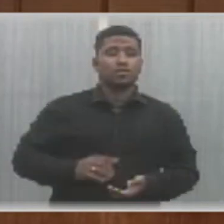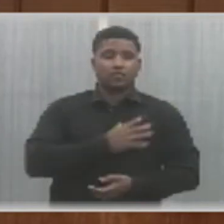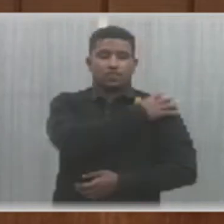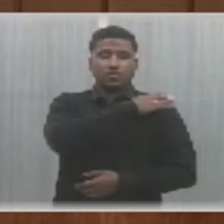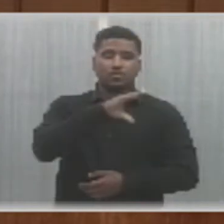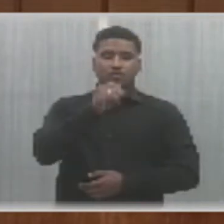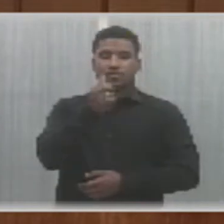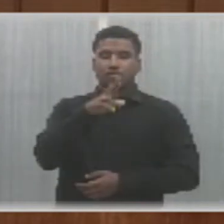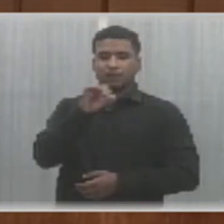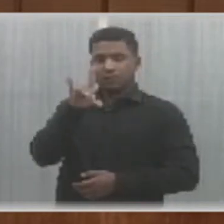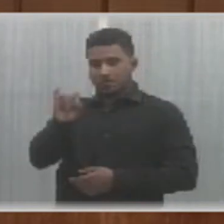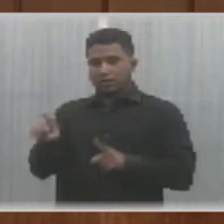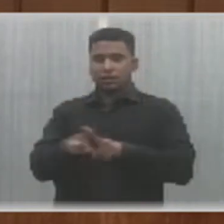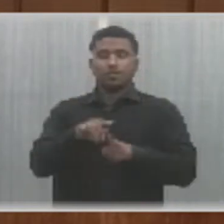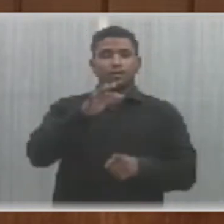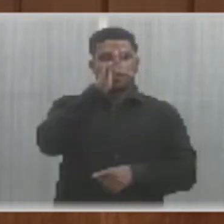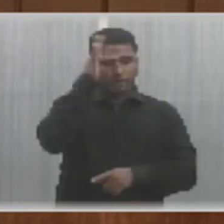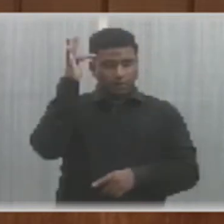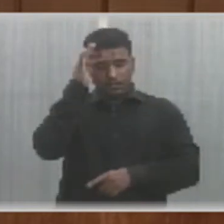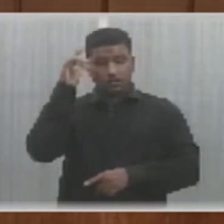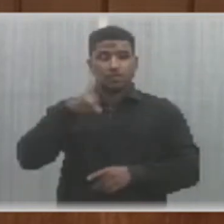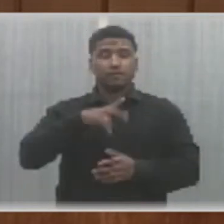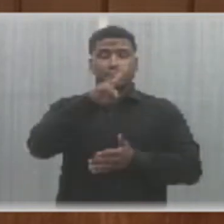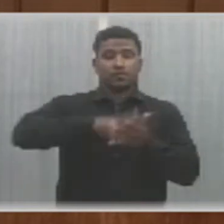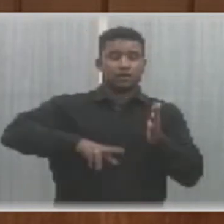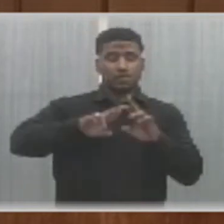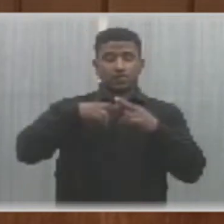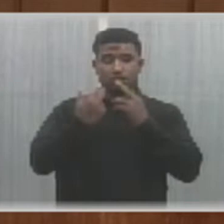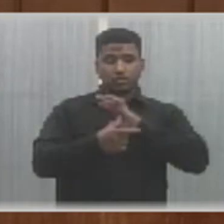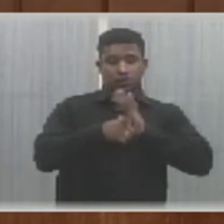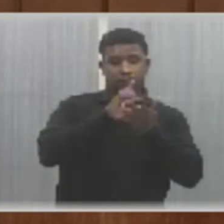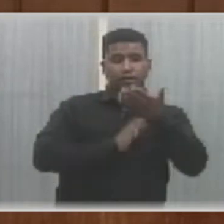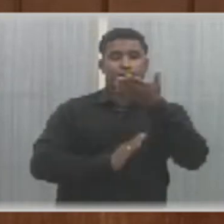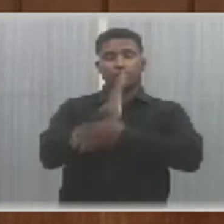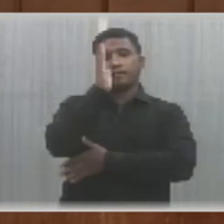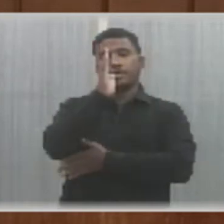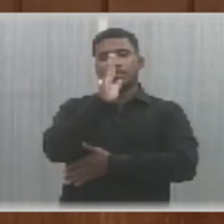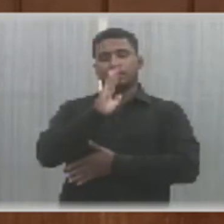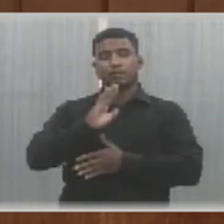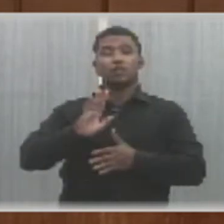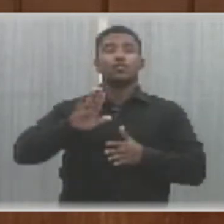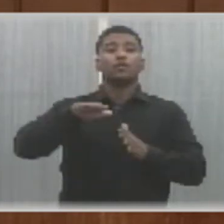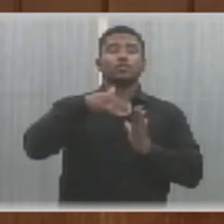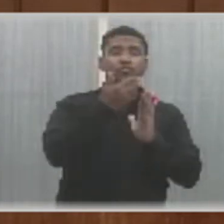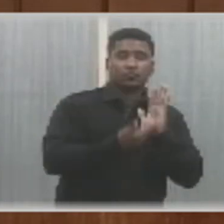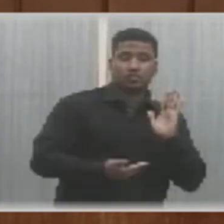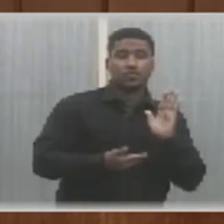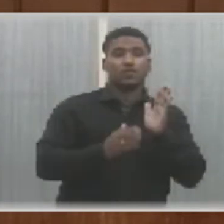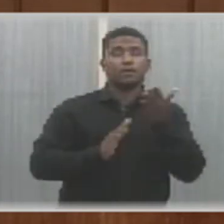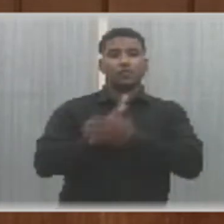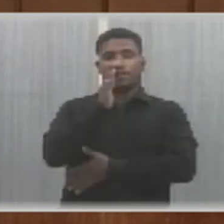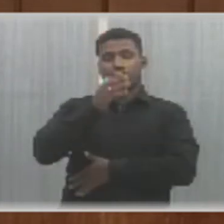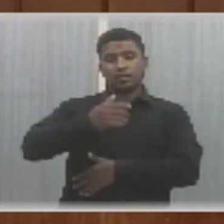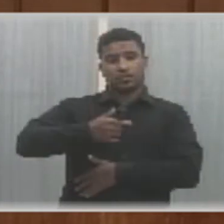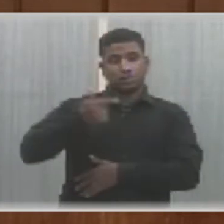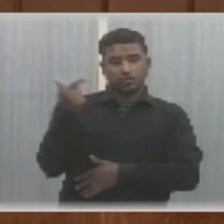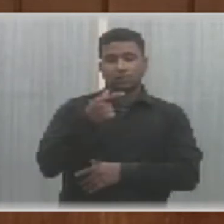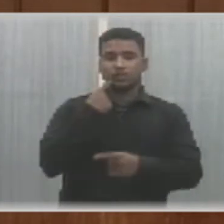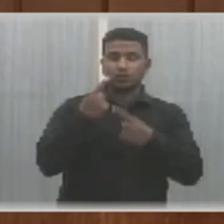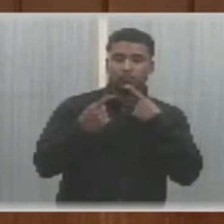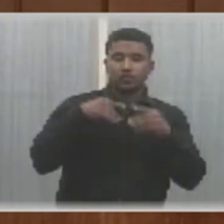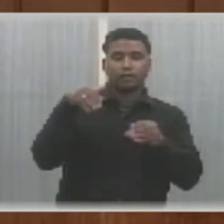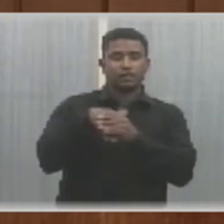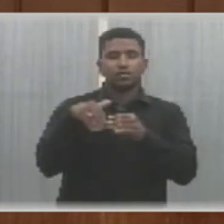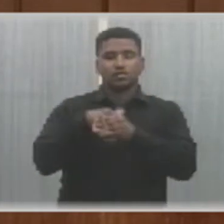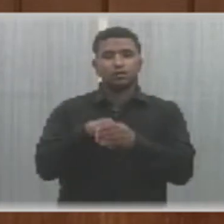coronel Carlos Augusto e Franzé Silva. Pequeno expediente, constou da leitura da sessão anterior, que foi aprovada a certificação em ordem do dia, aprovada em segunda discussão